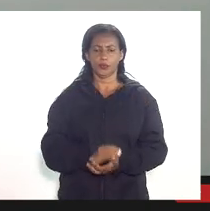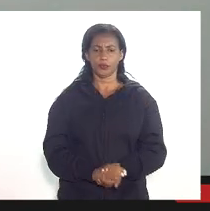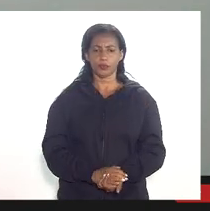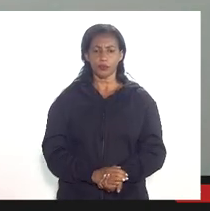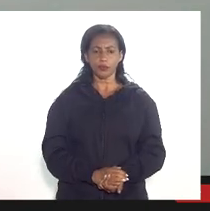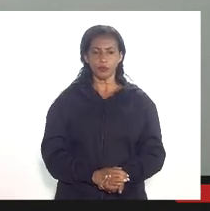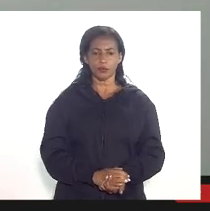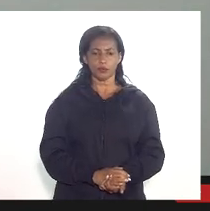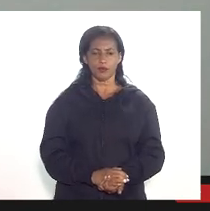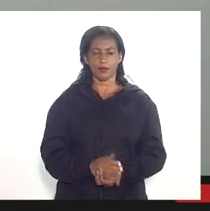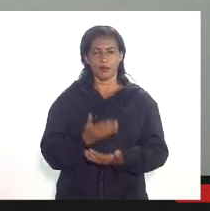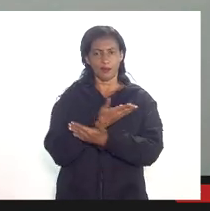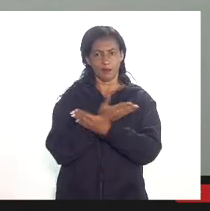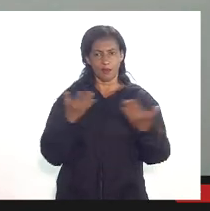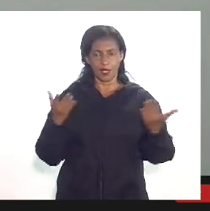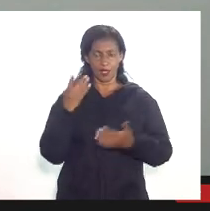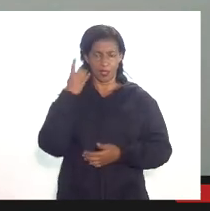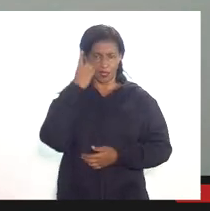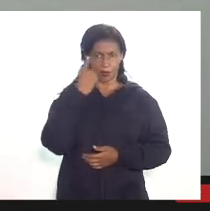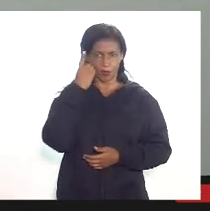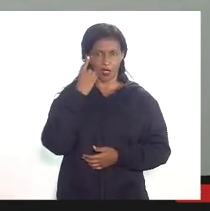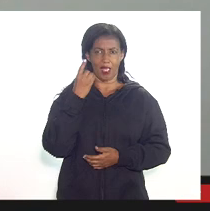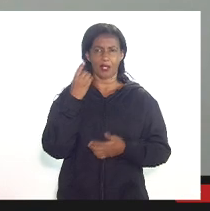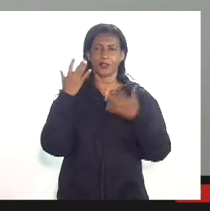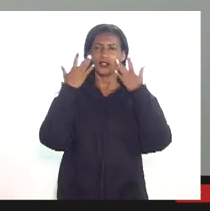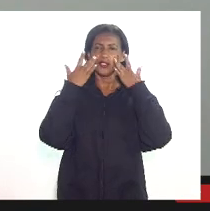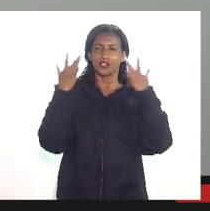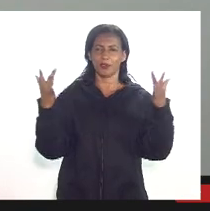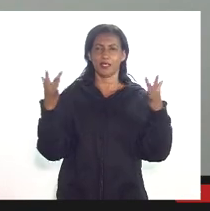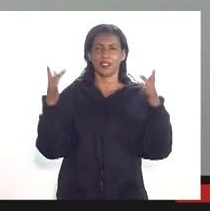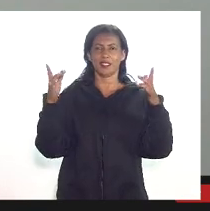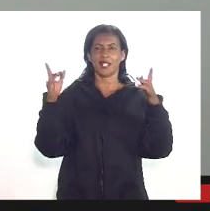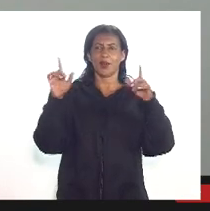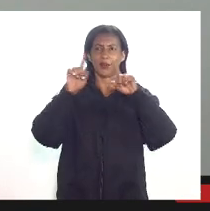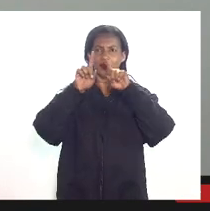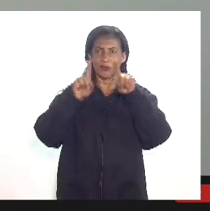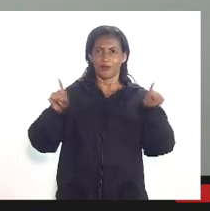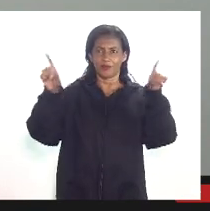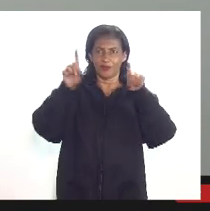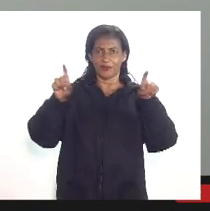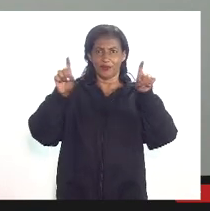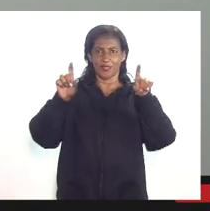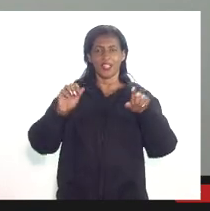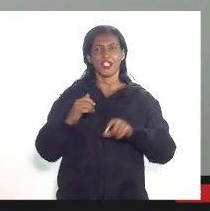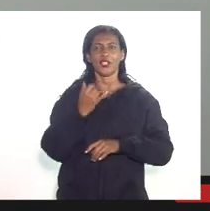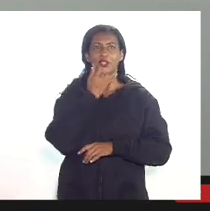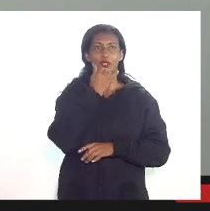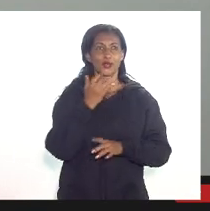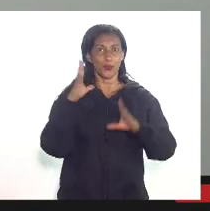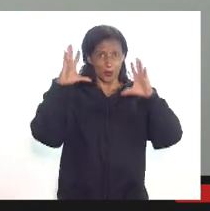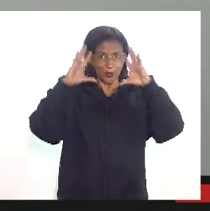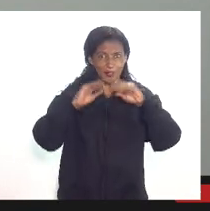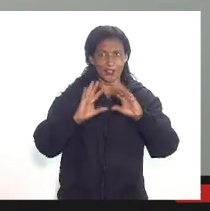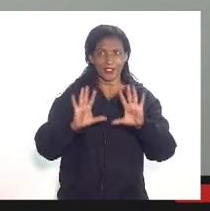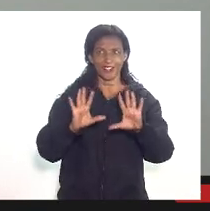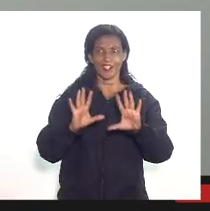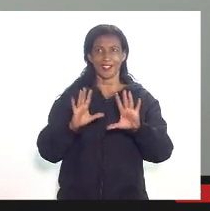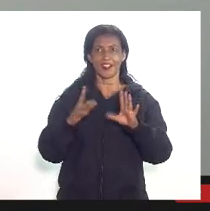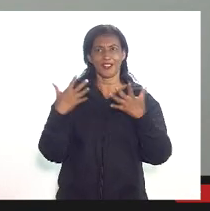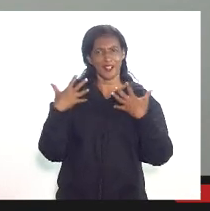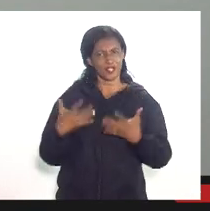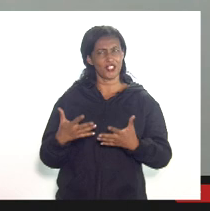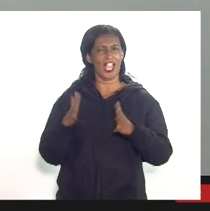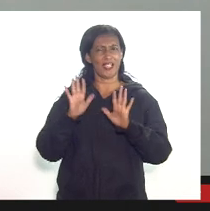pelos deputados eu chamo muita atenção para esse slide isso foi apresentado para a gente recentemente estou encerrando desculpa está chato para caramba estamos tentando